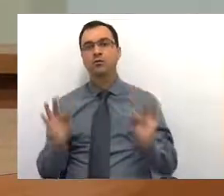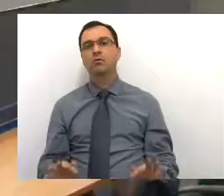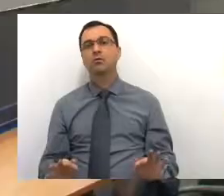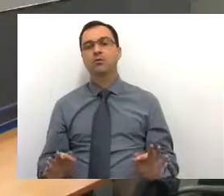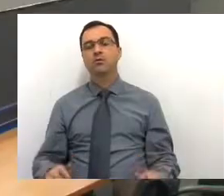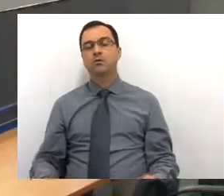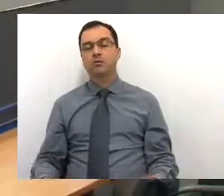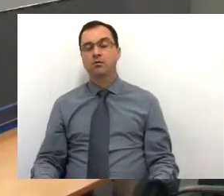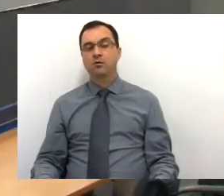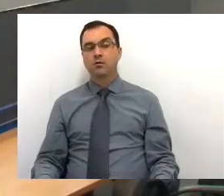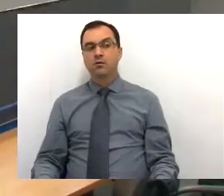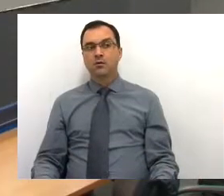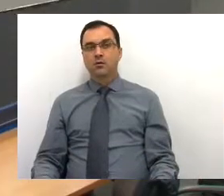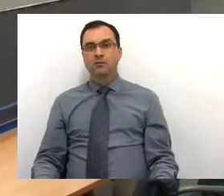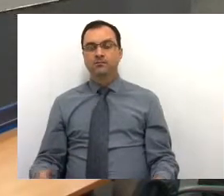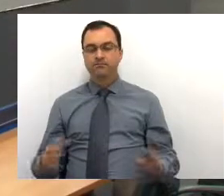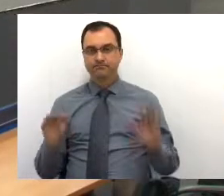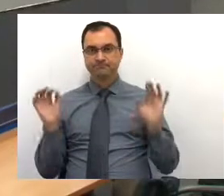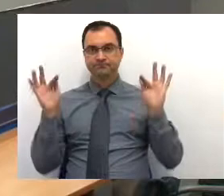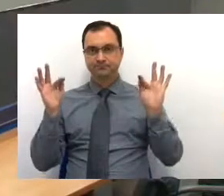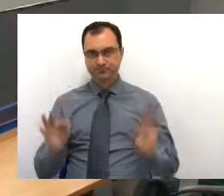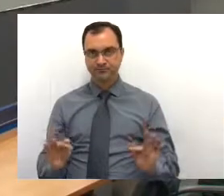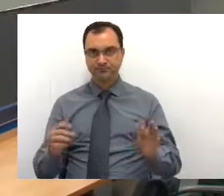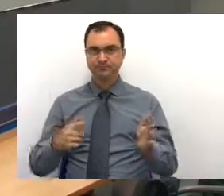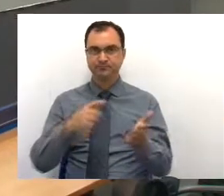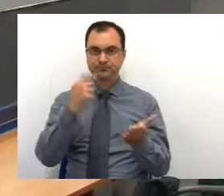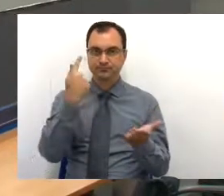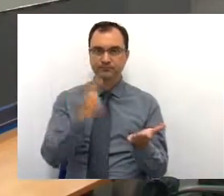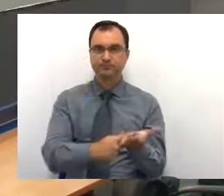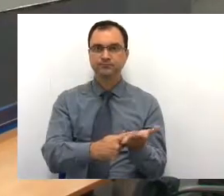para concluir, senhor, para a todos os presidenciáveis